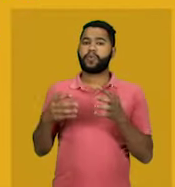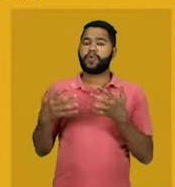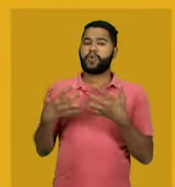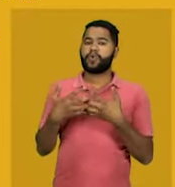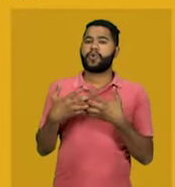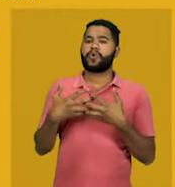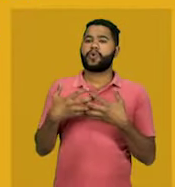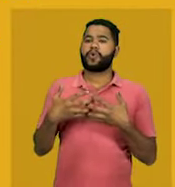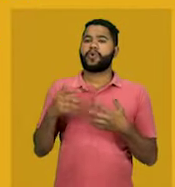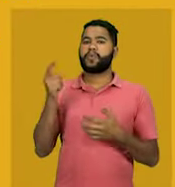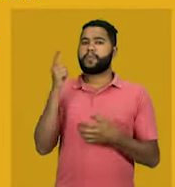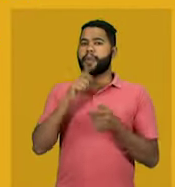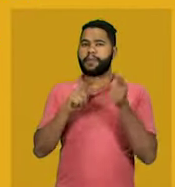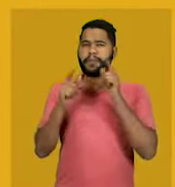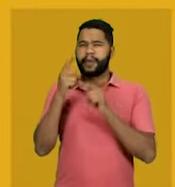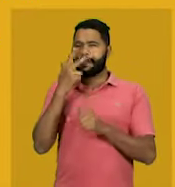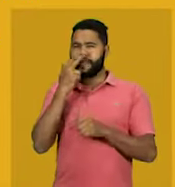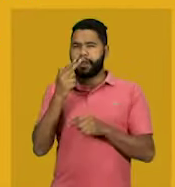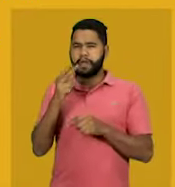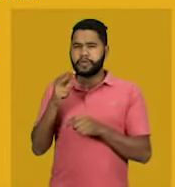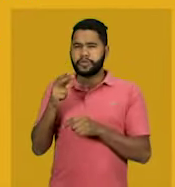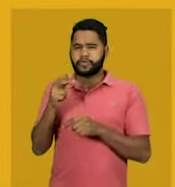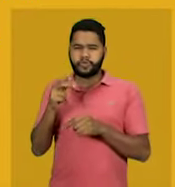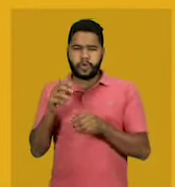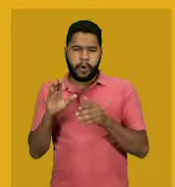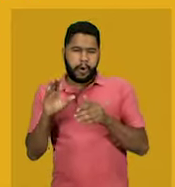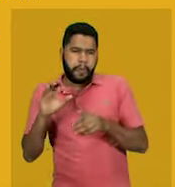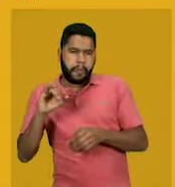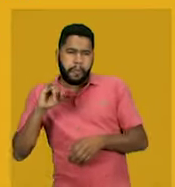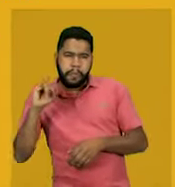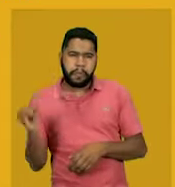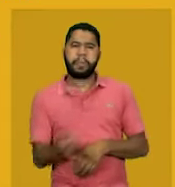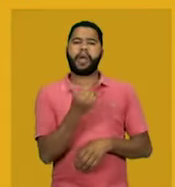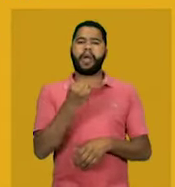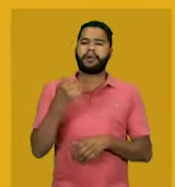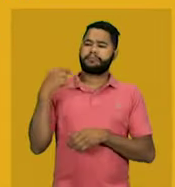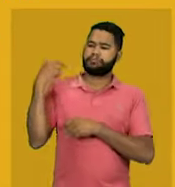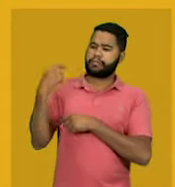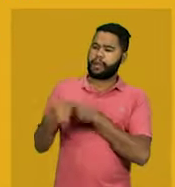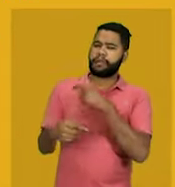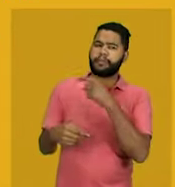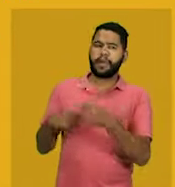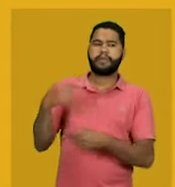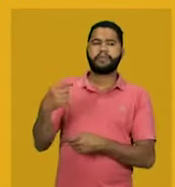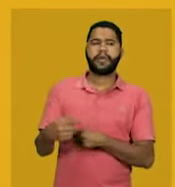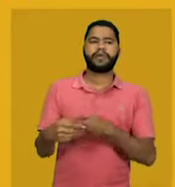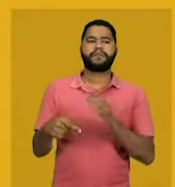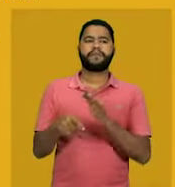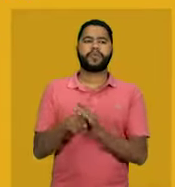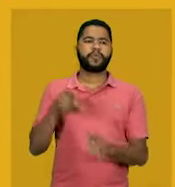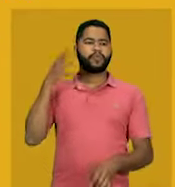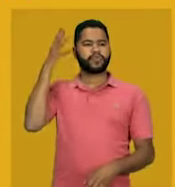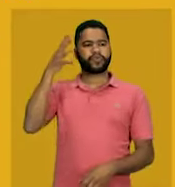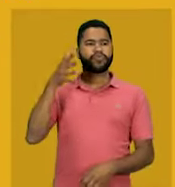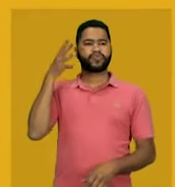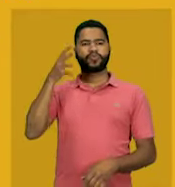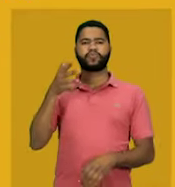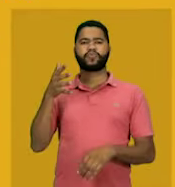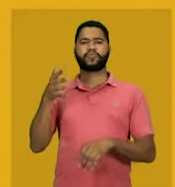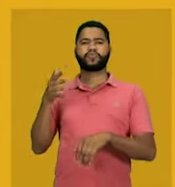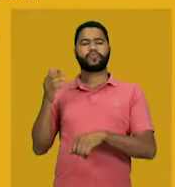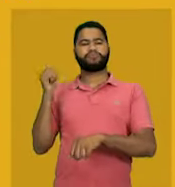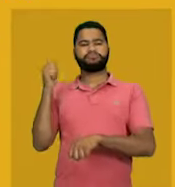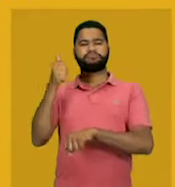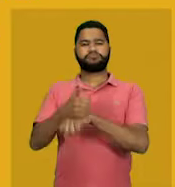parasitário, com toda a sua descendência espúria. Discurso de posse de Getúlio